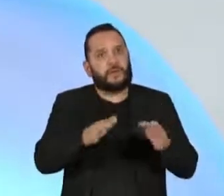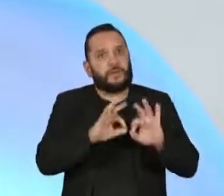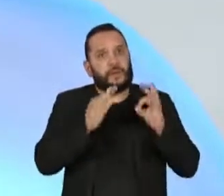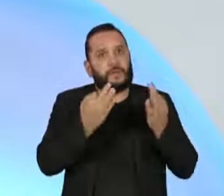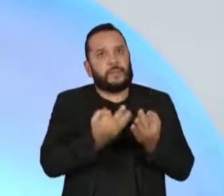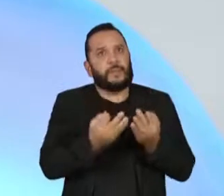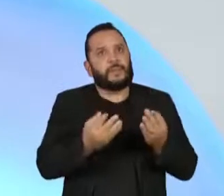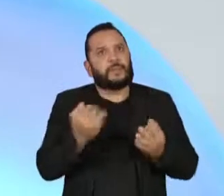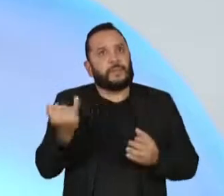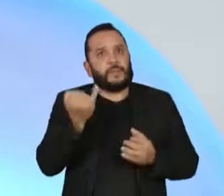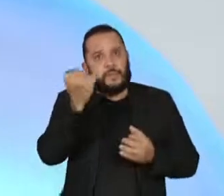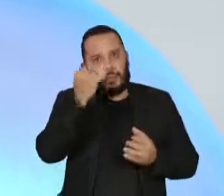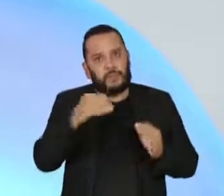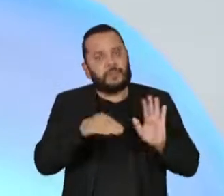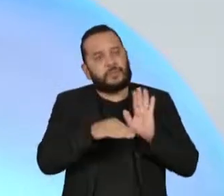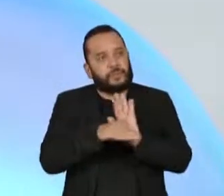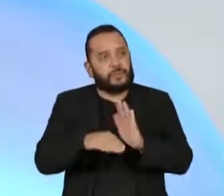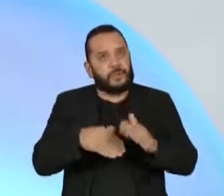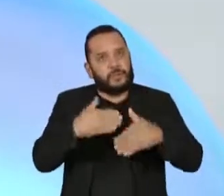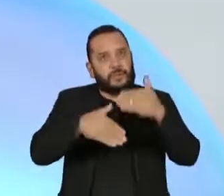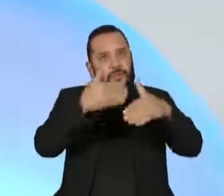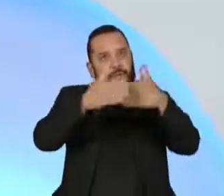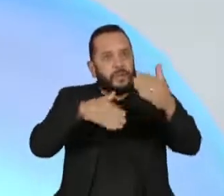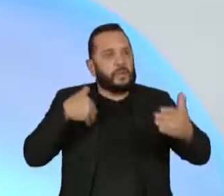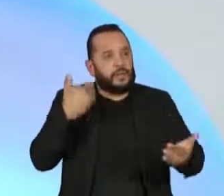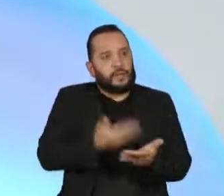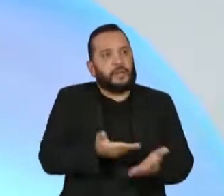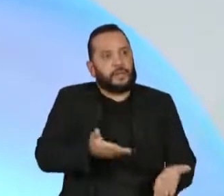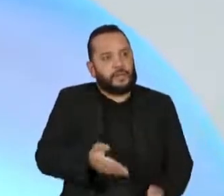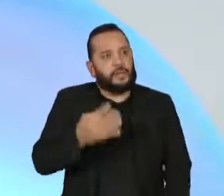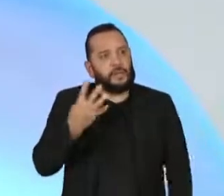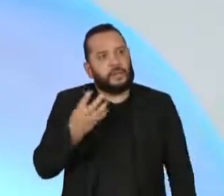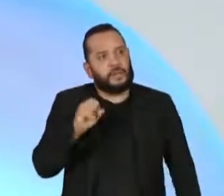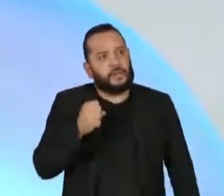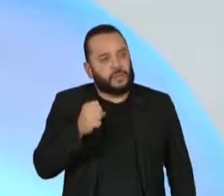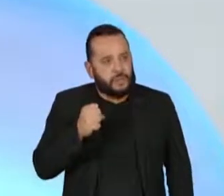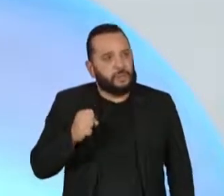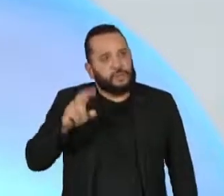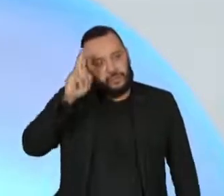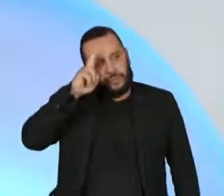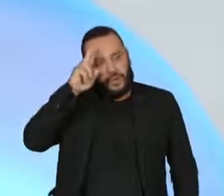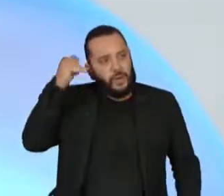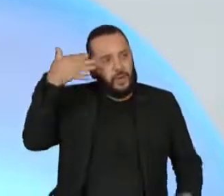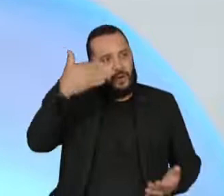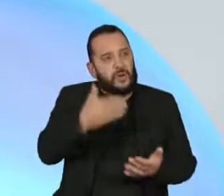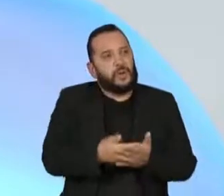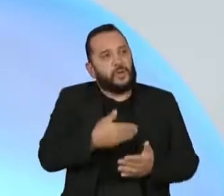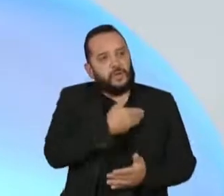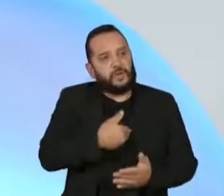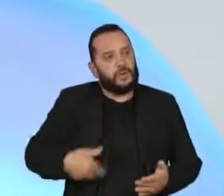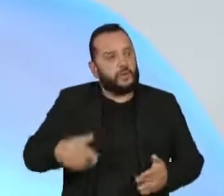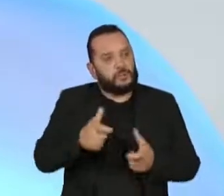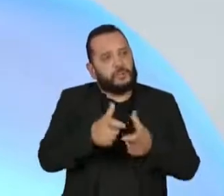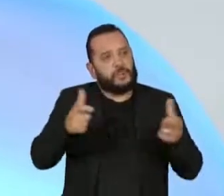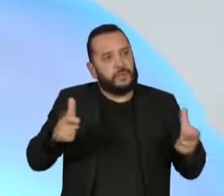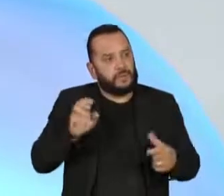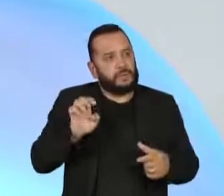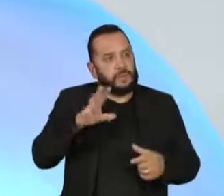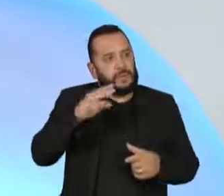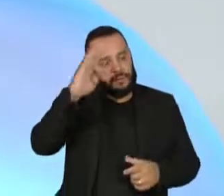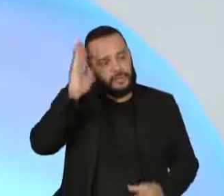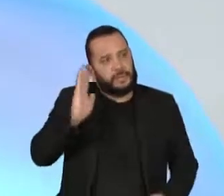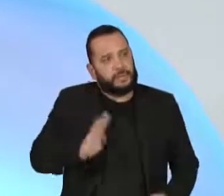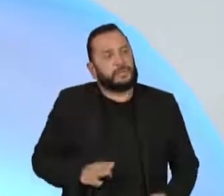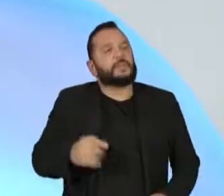para eu chegar até aqui. Eu me orgulho da minha trajetória, eu tenho 48 anos de idade, governo o maior estado do Brasil, saio de